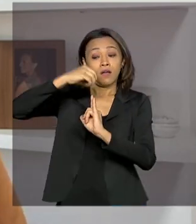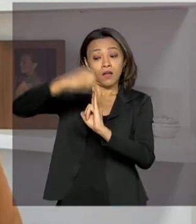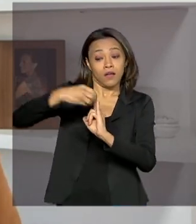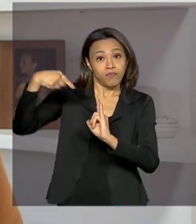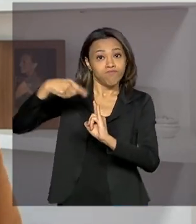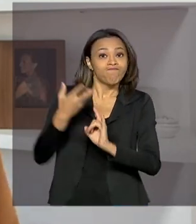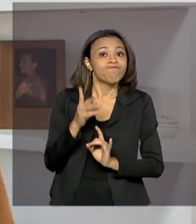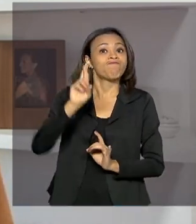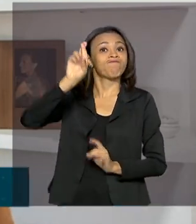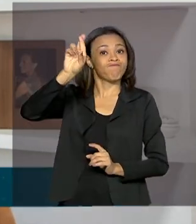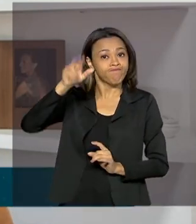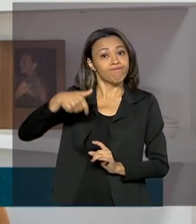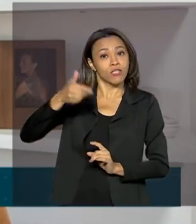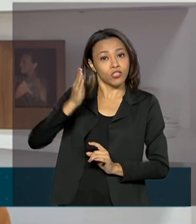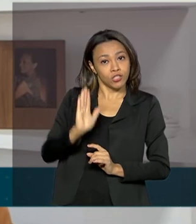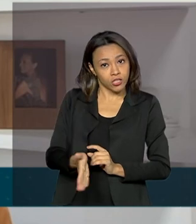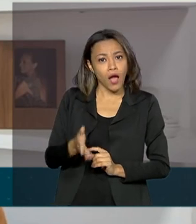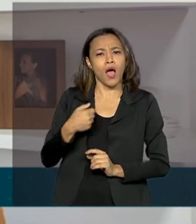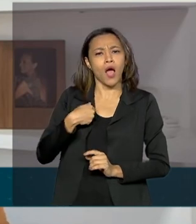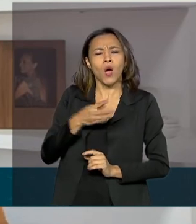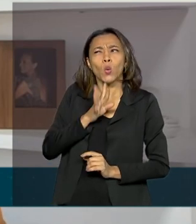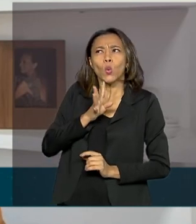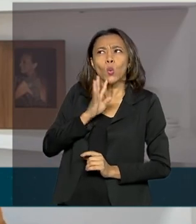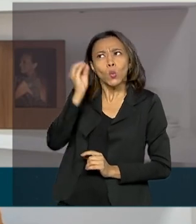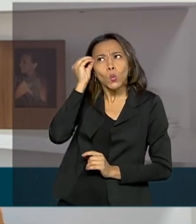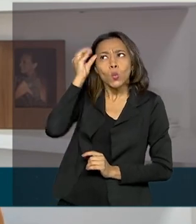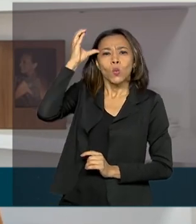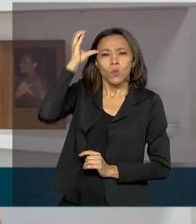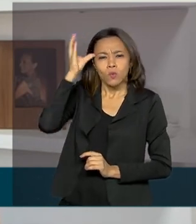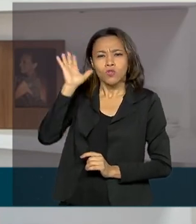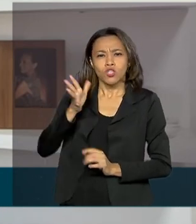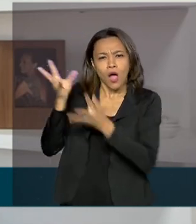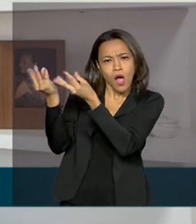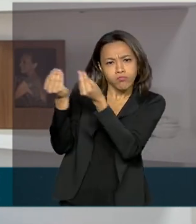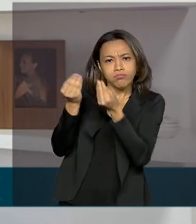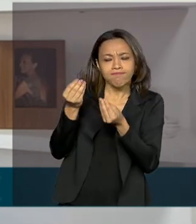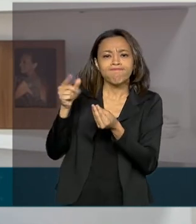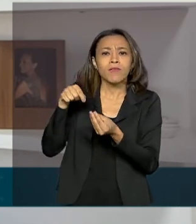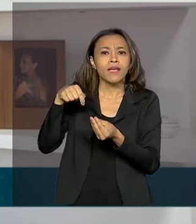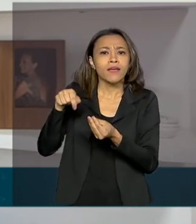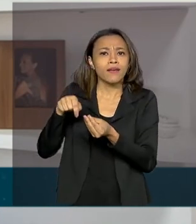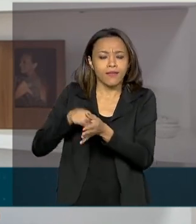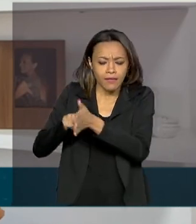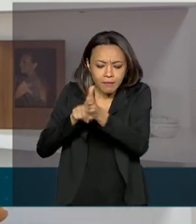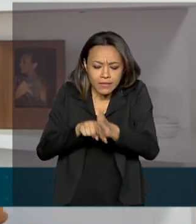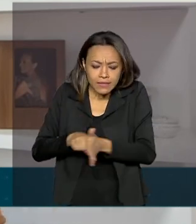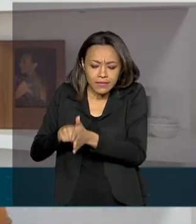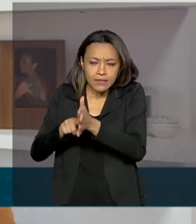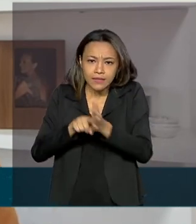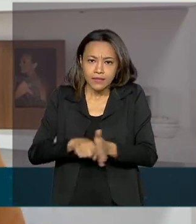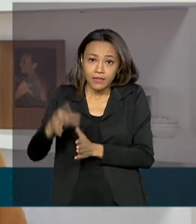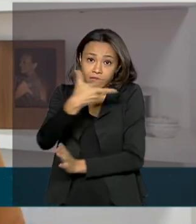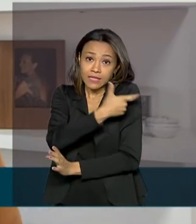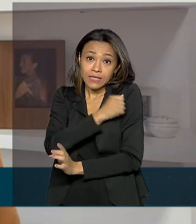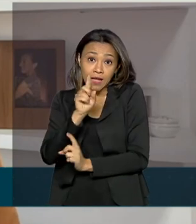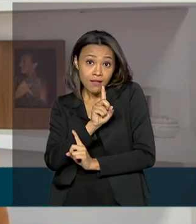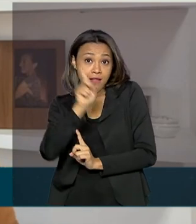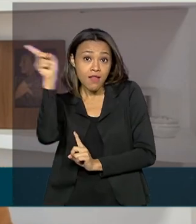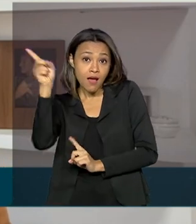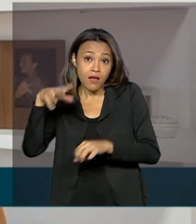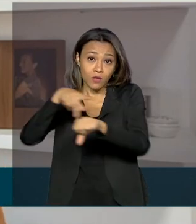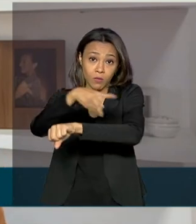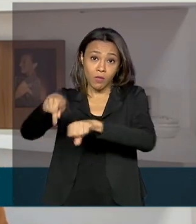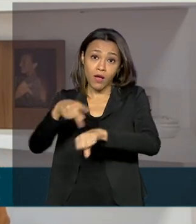Oswaldo Cruz já domina a tecnologia da plataforma em que a vacina está sendo desenvolvida lá no Reino Unido.